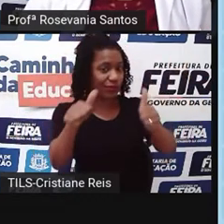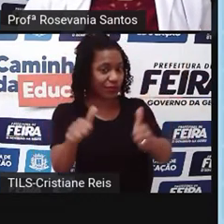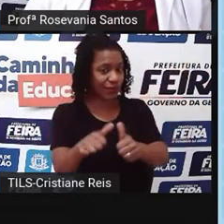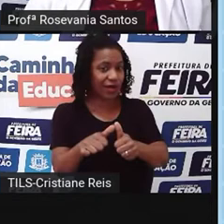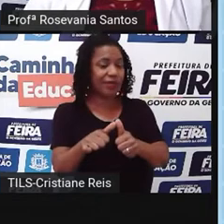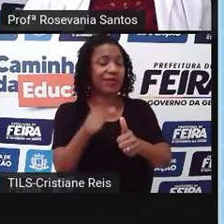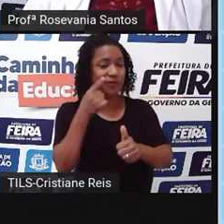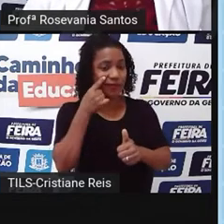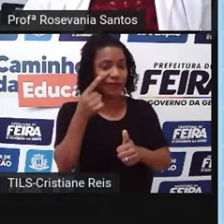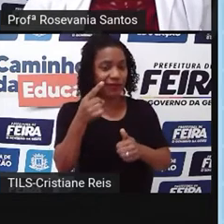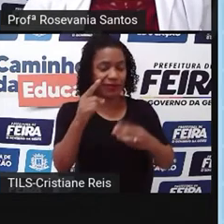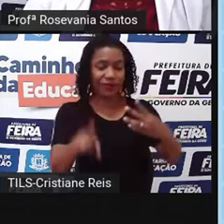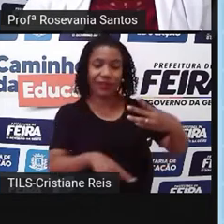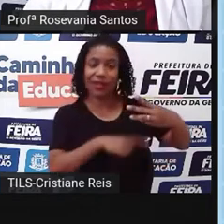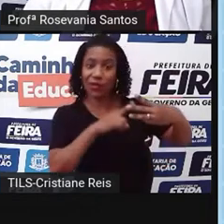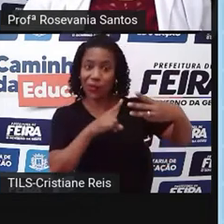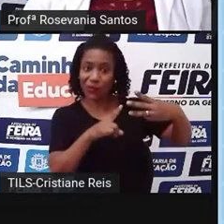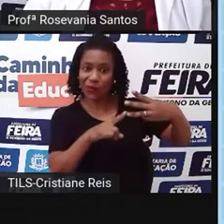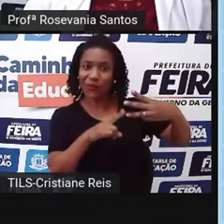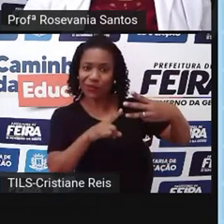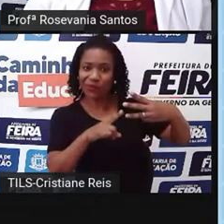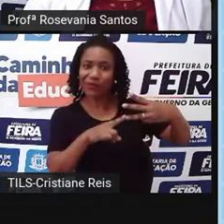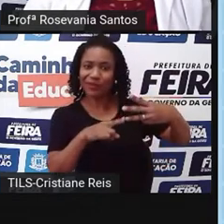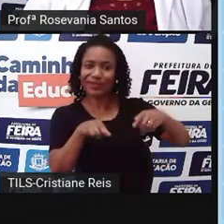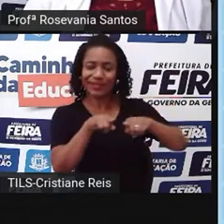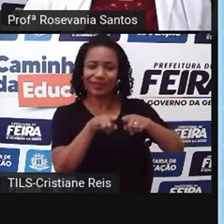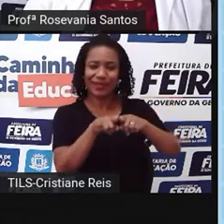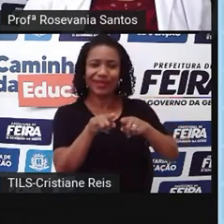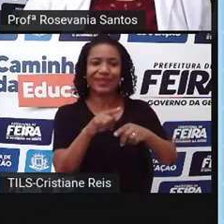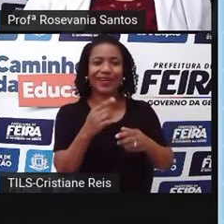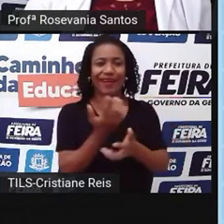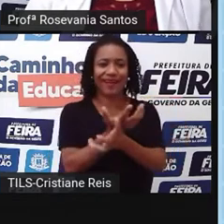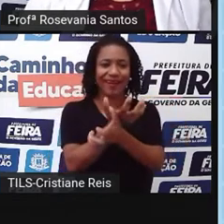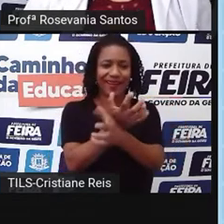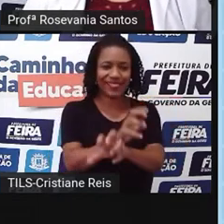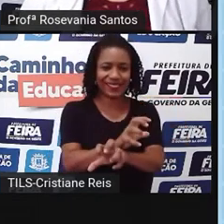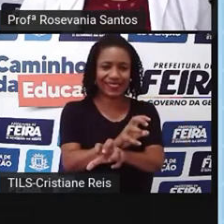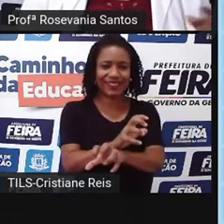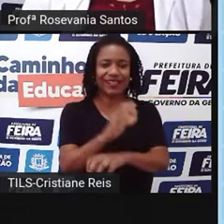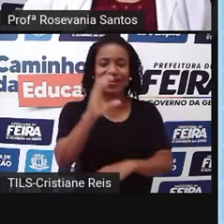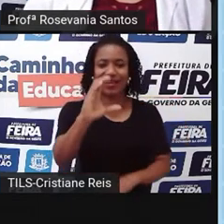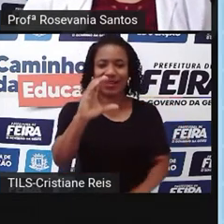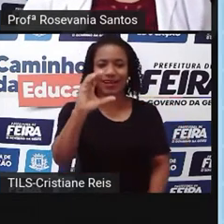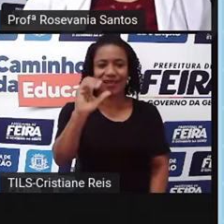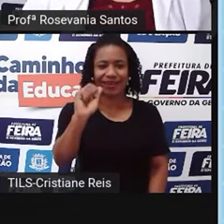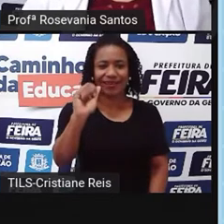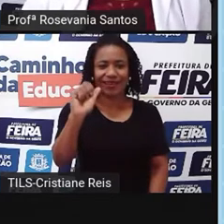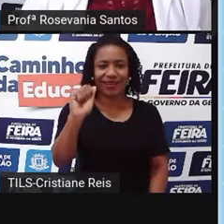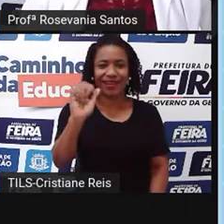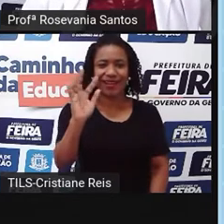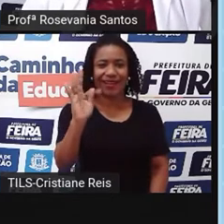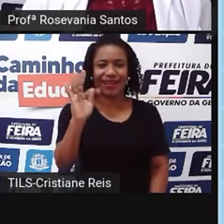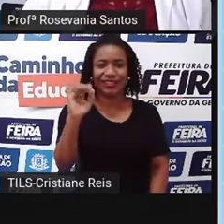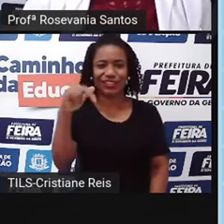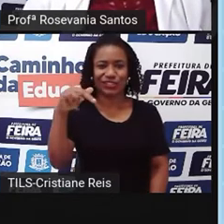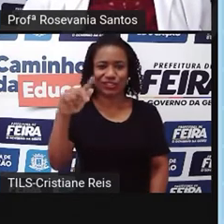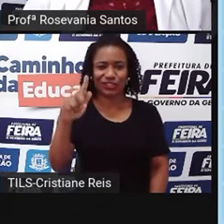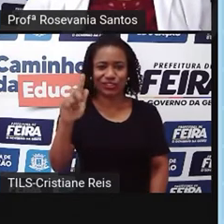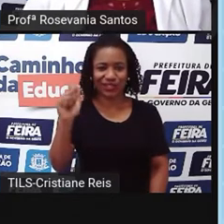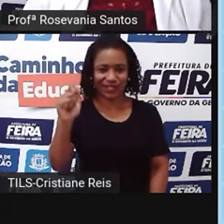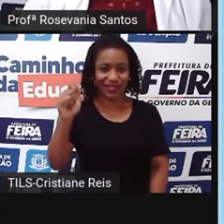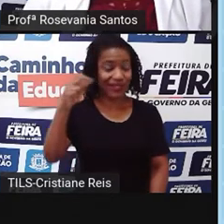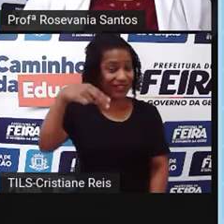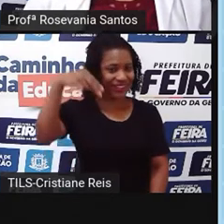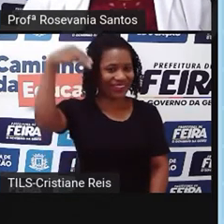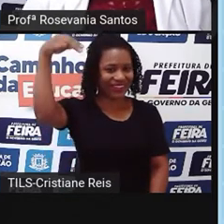Caatinga. E chamando a atenção que quase todo mundo, quando a gente fala do Nordeste, só pensa que a gente só tem essa parte da Caatinga, mas na